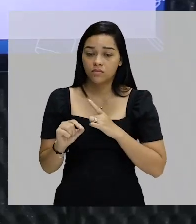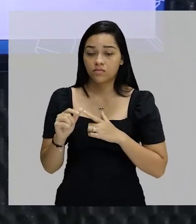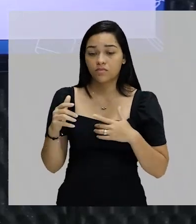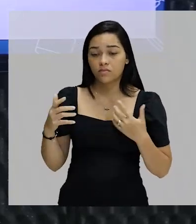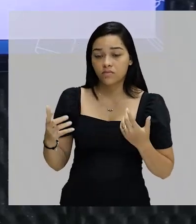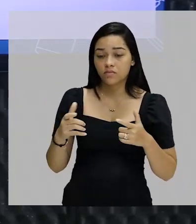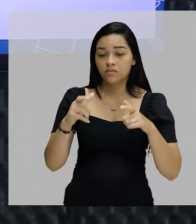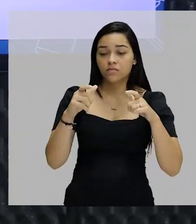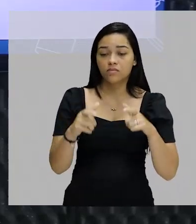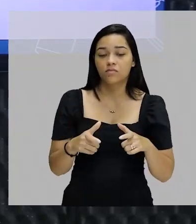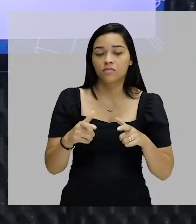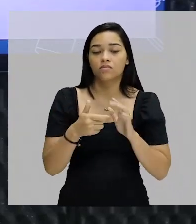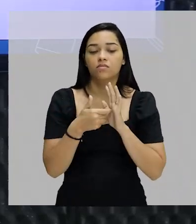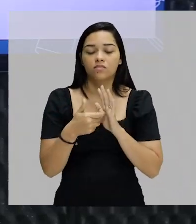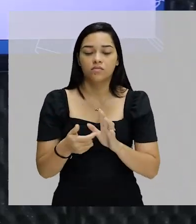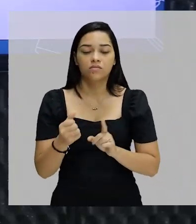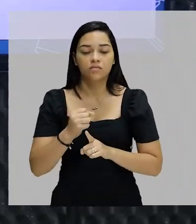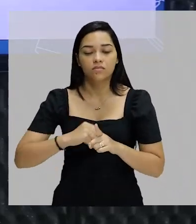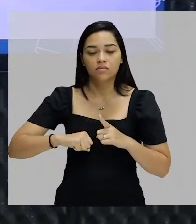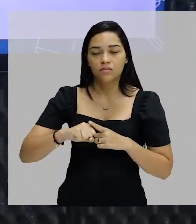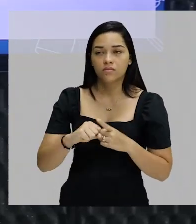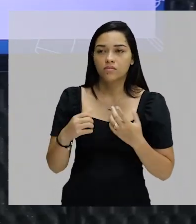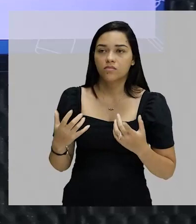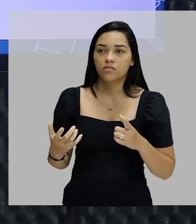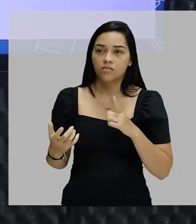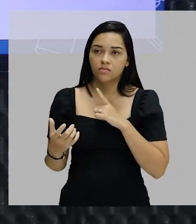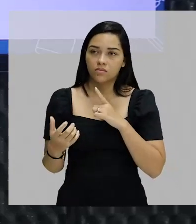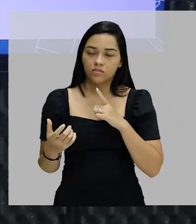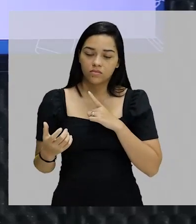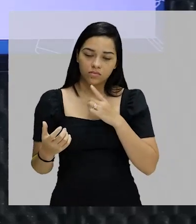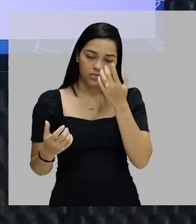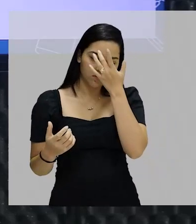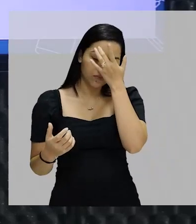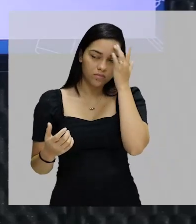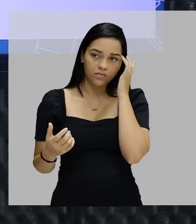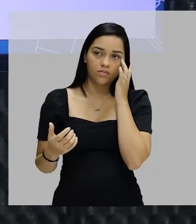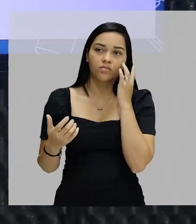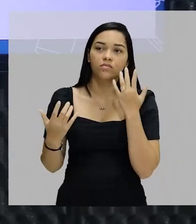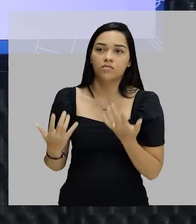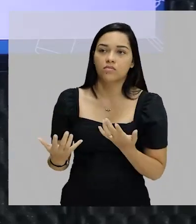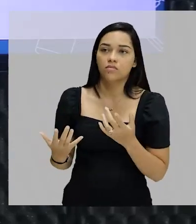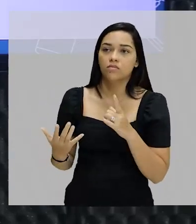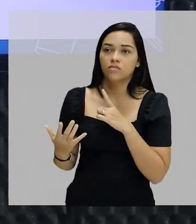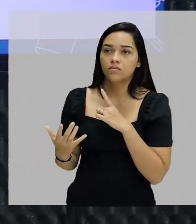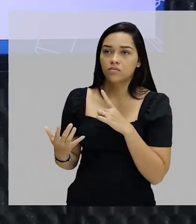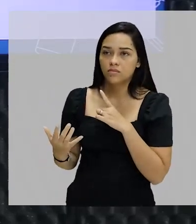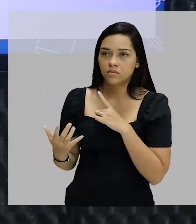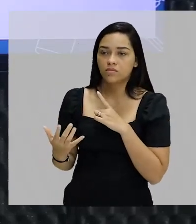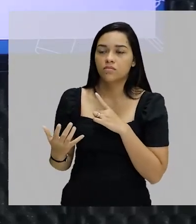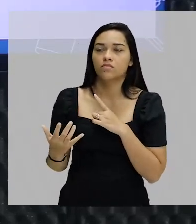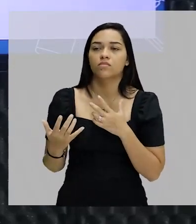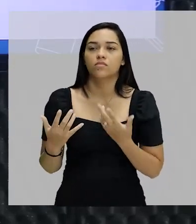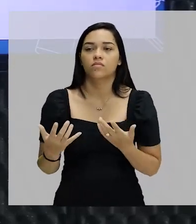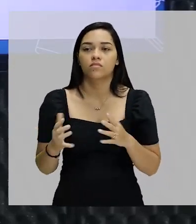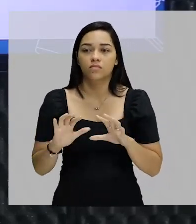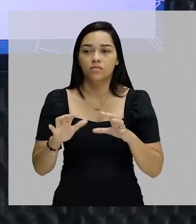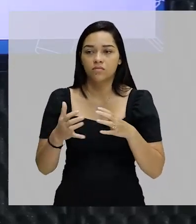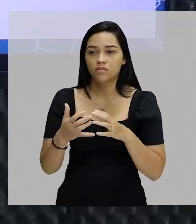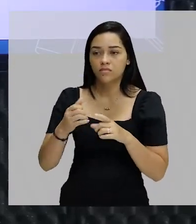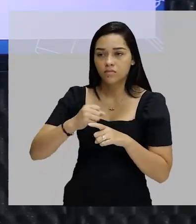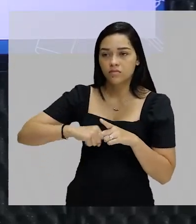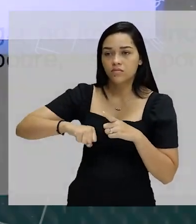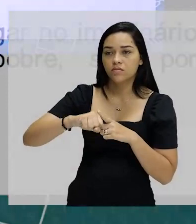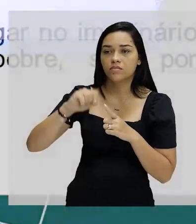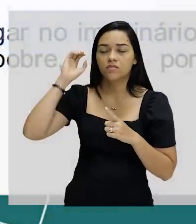mais lugar no imaginário social. A ideia de indivíduo, de pessoa, independentemente de sua hereditariedade, de seu grupo social.